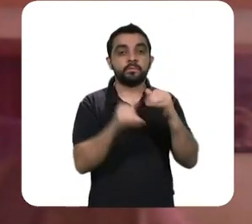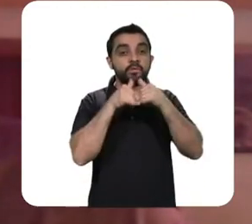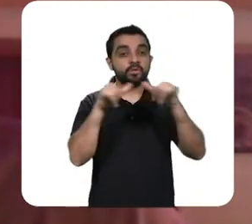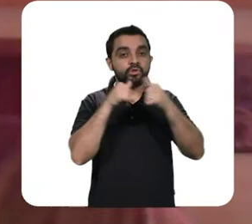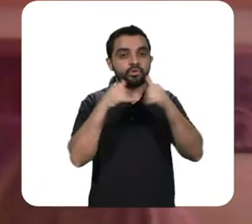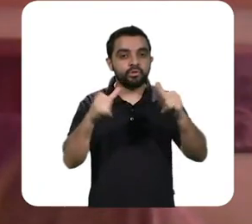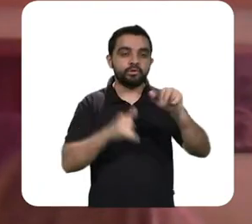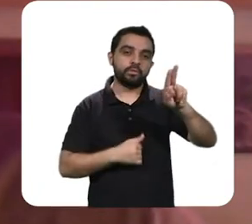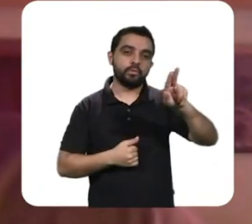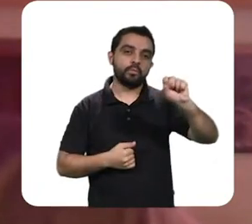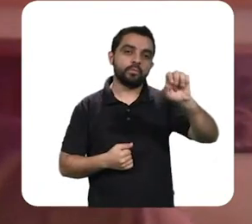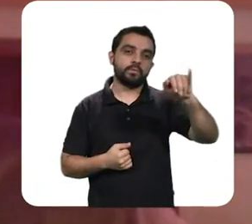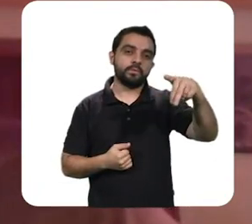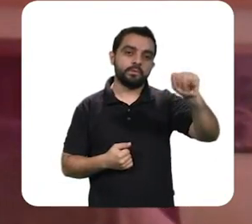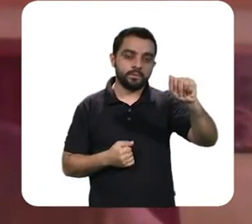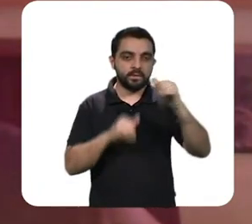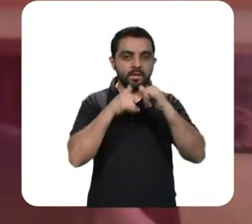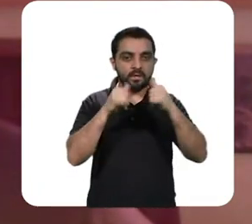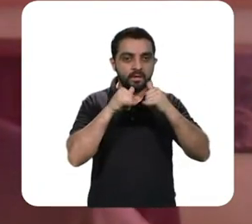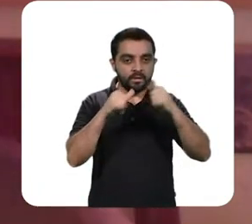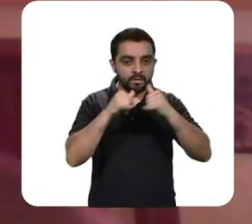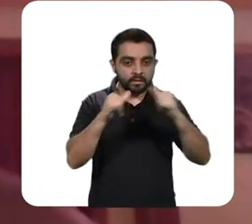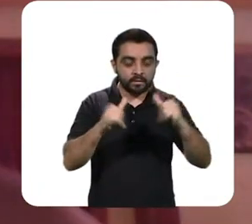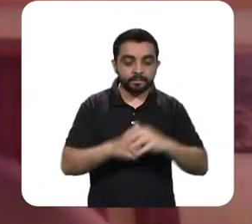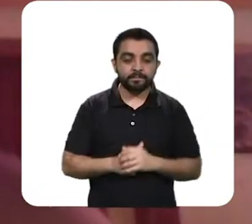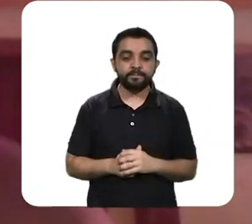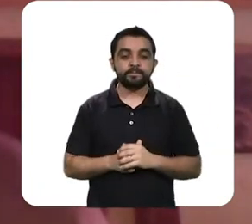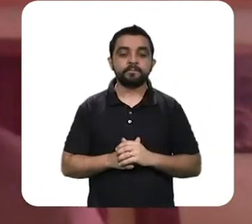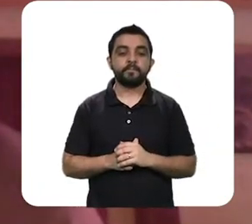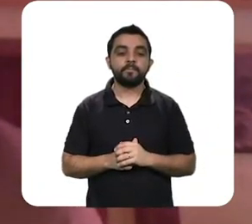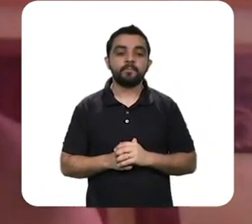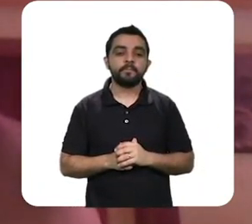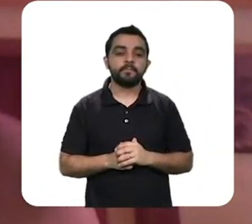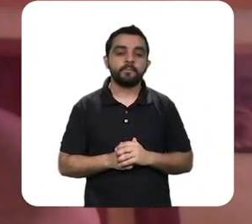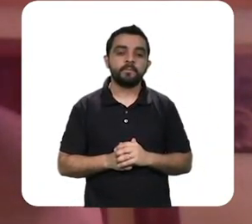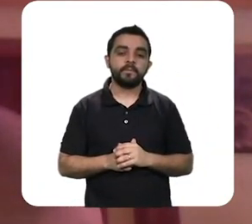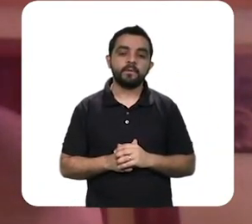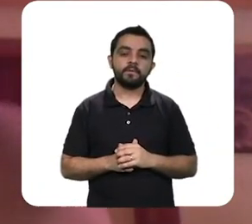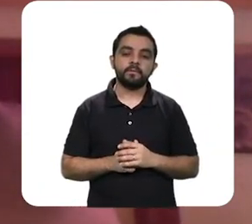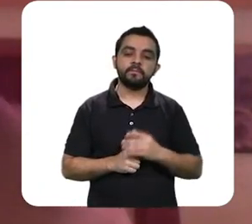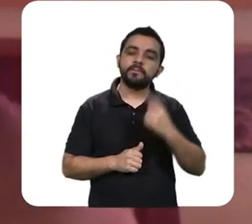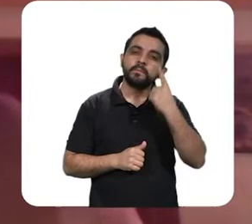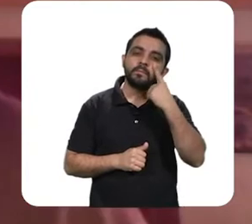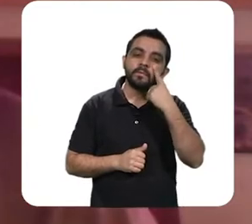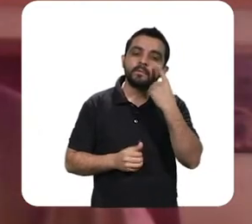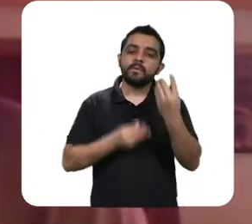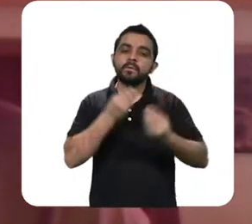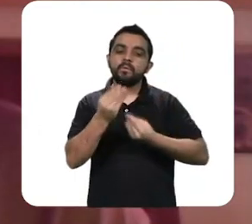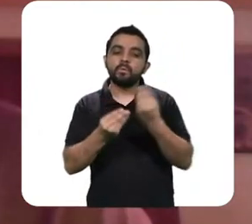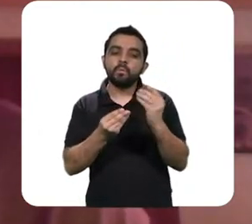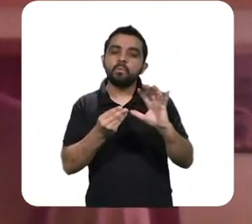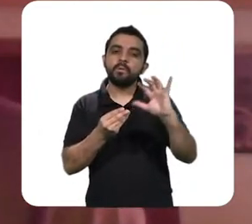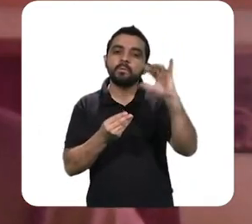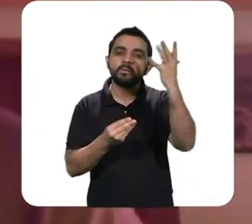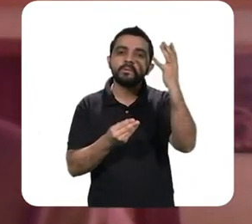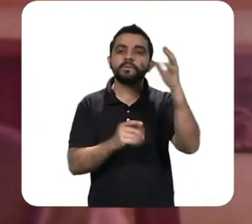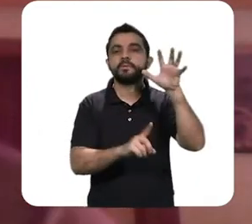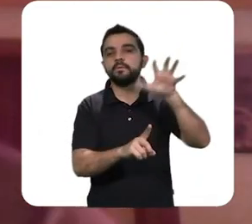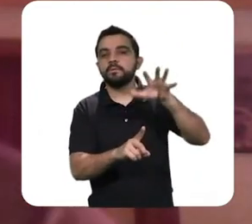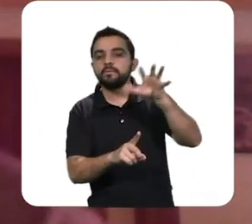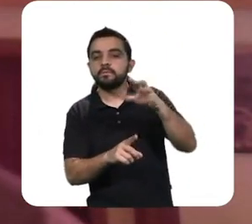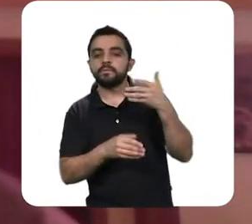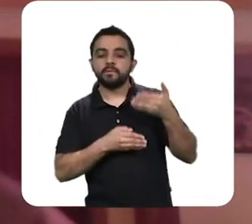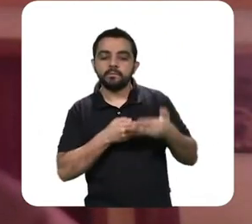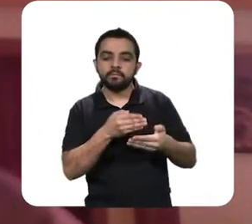elétrica, um consumo fundamental para qualquer atividade econômica já naquela época, também para irrigação para terras que haviam sido